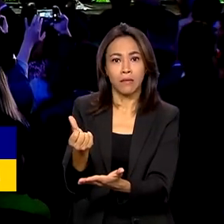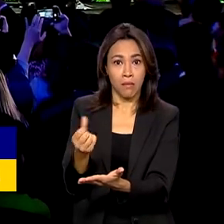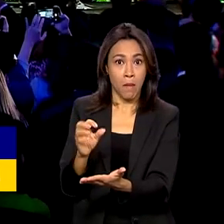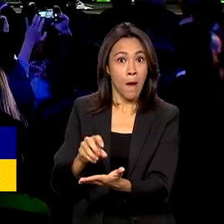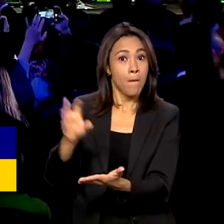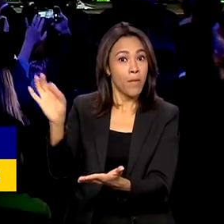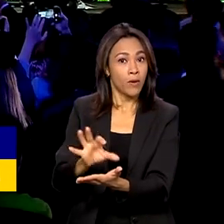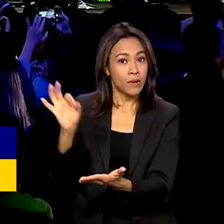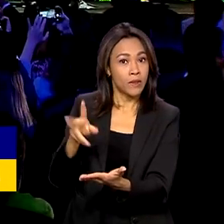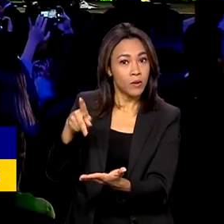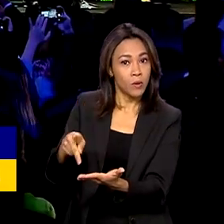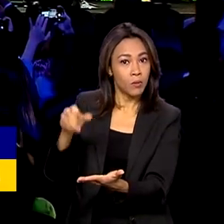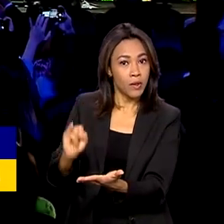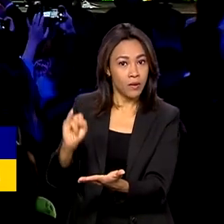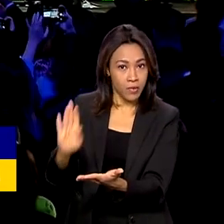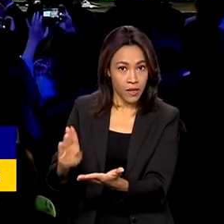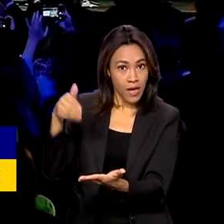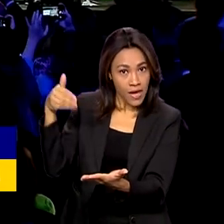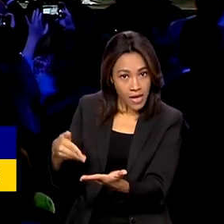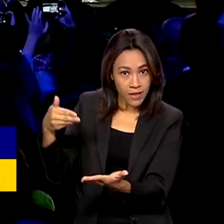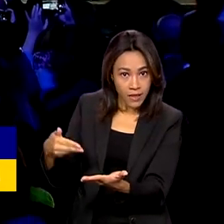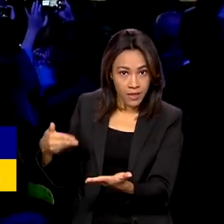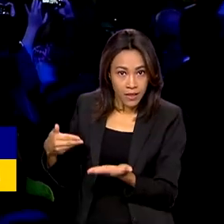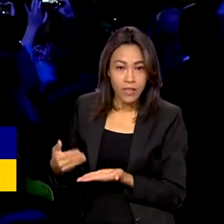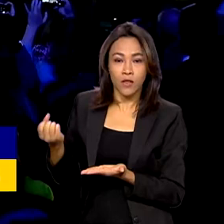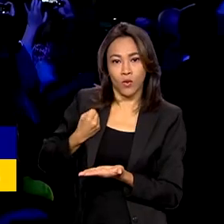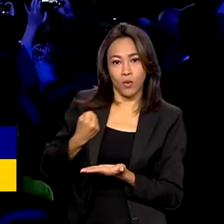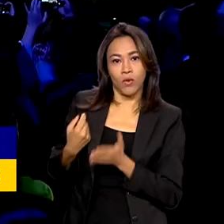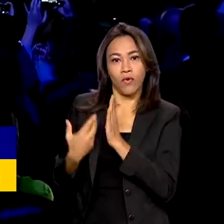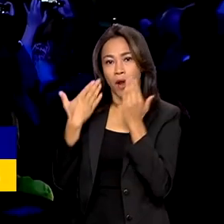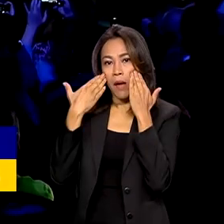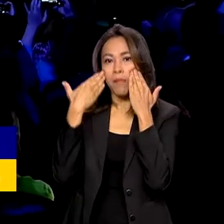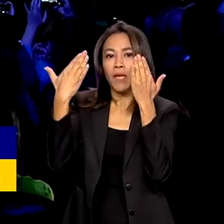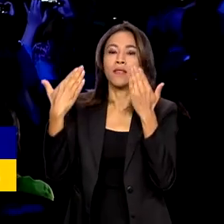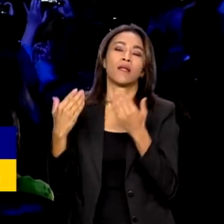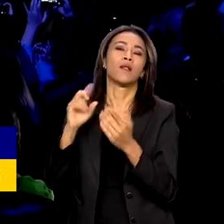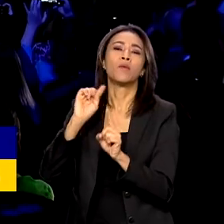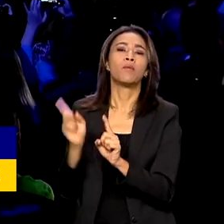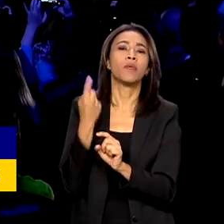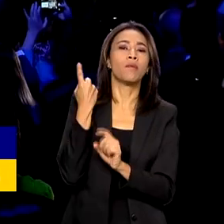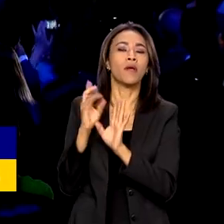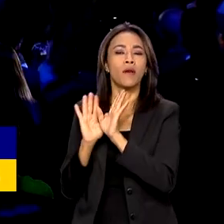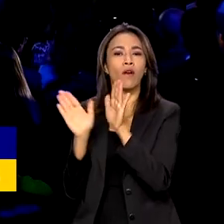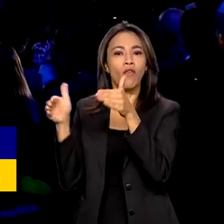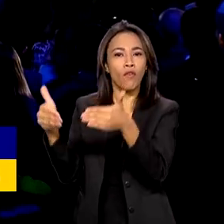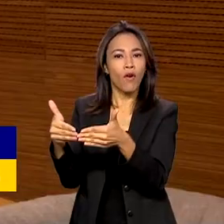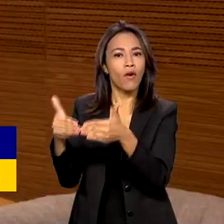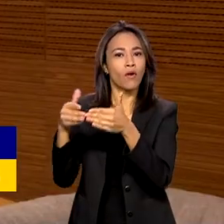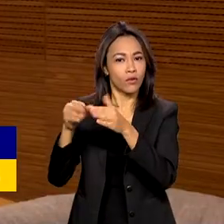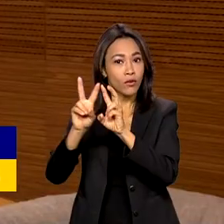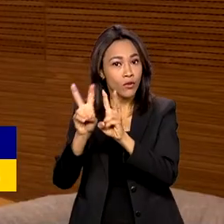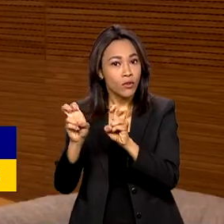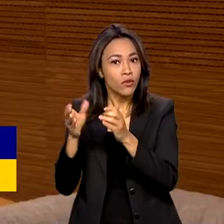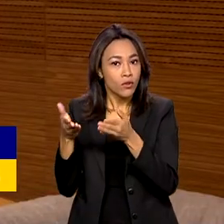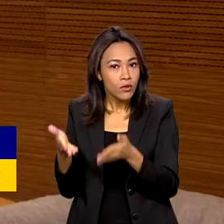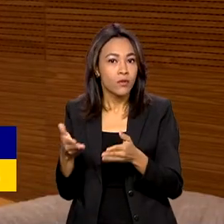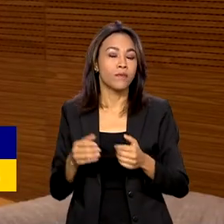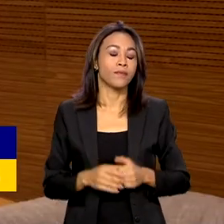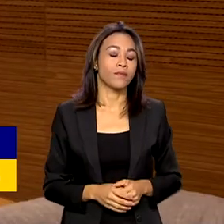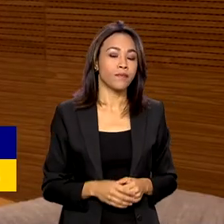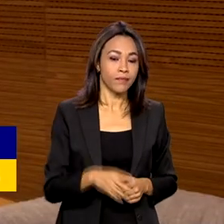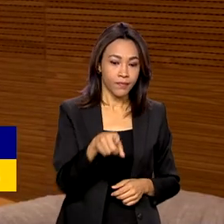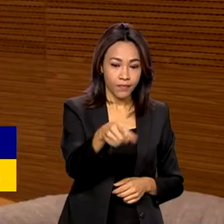Os números foram apresentados na primeira edição do Fórum de Competitividade Agora, o